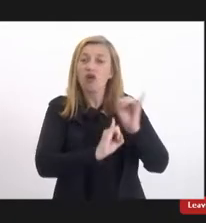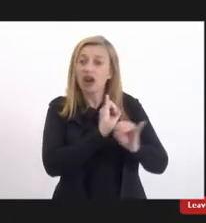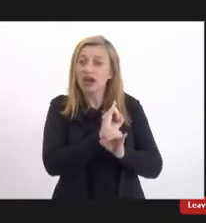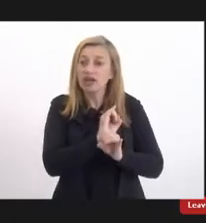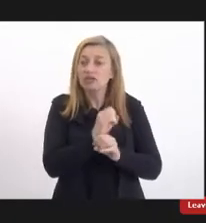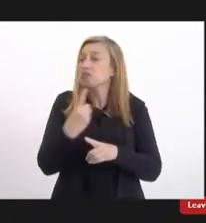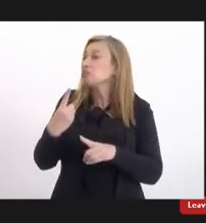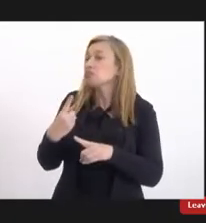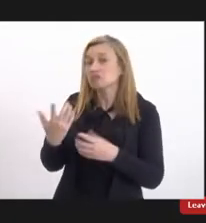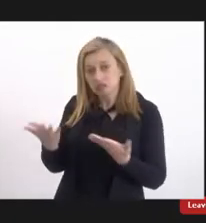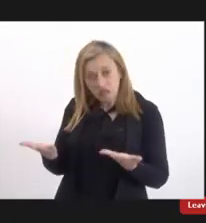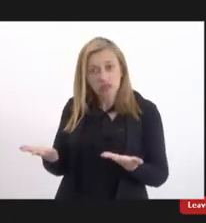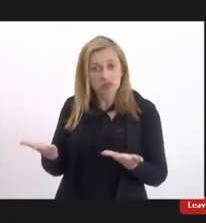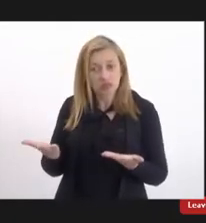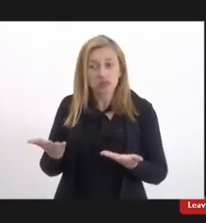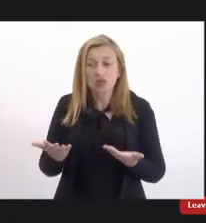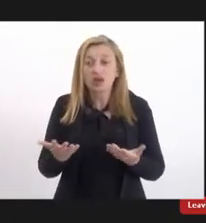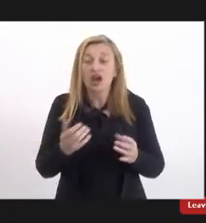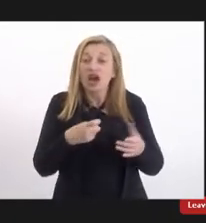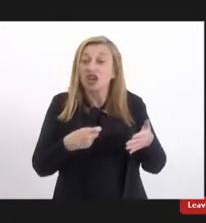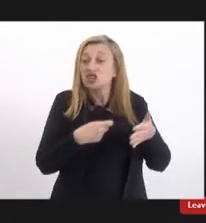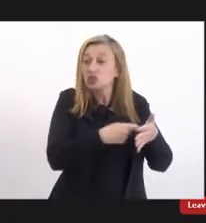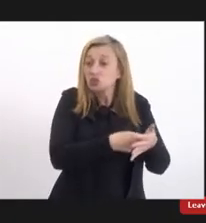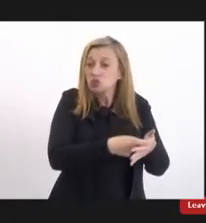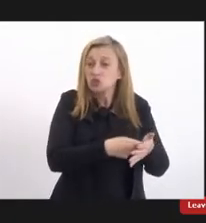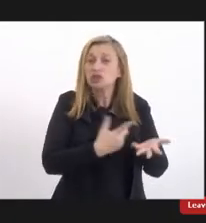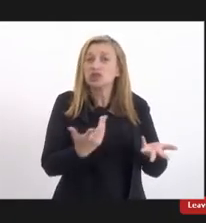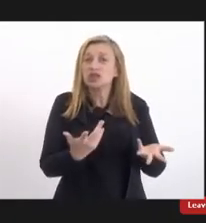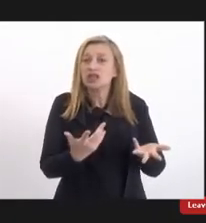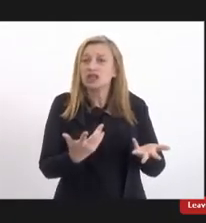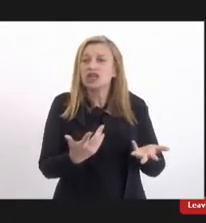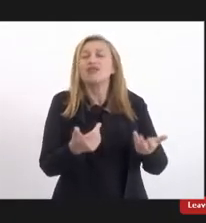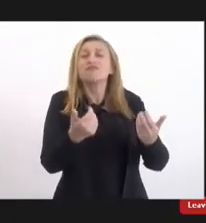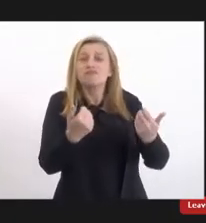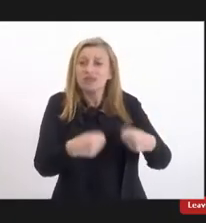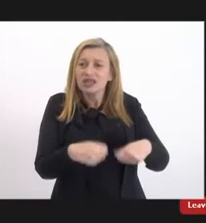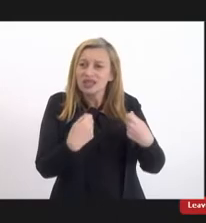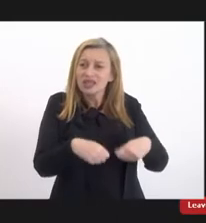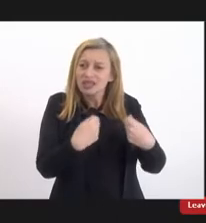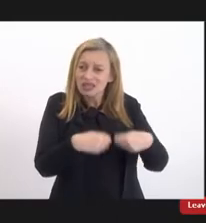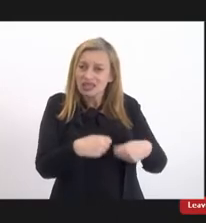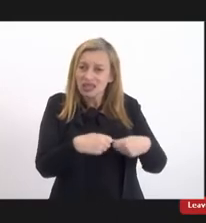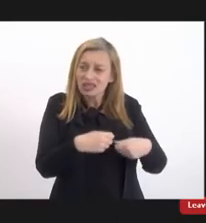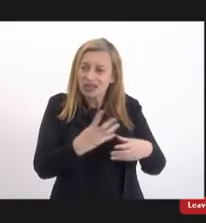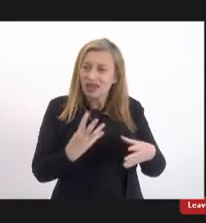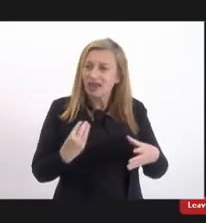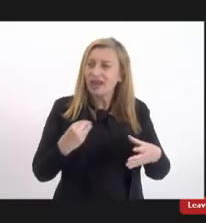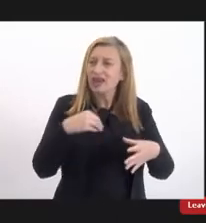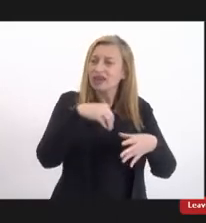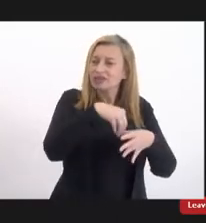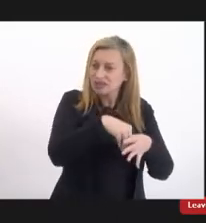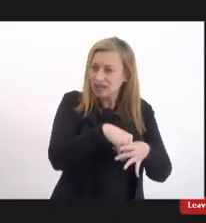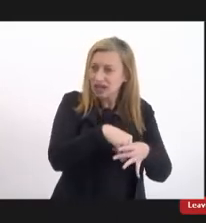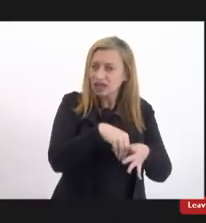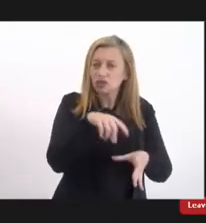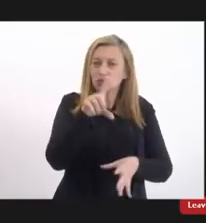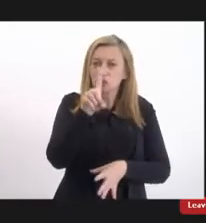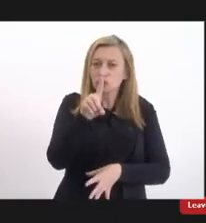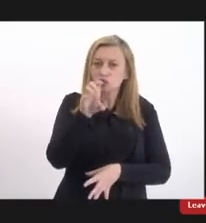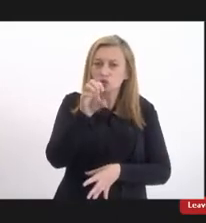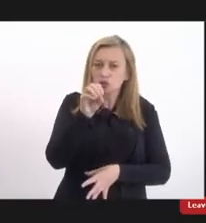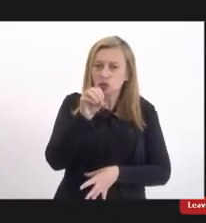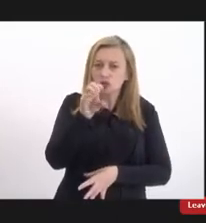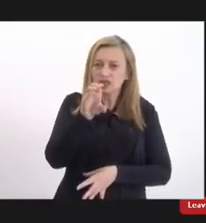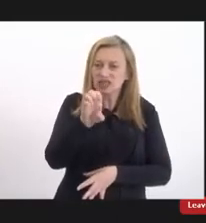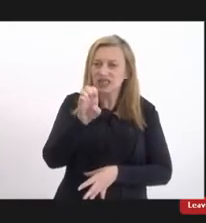né as denúncias elas elas precisam entrar no dossiê mulher porque o que não é visto que